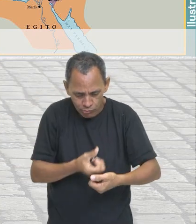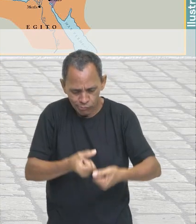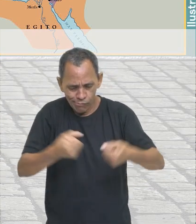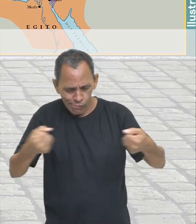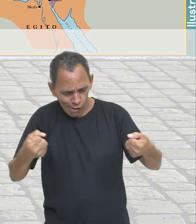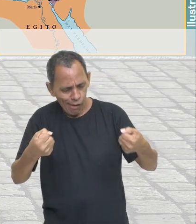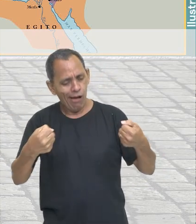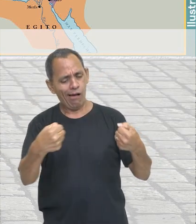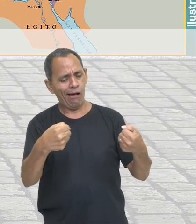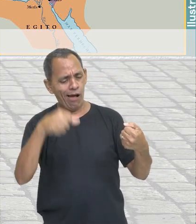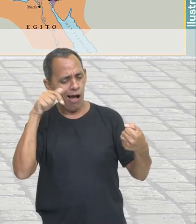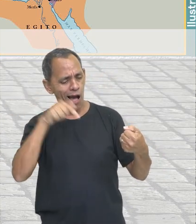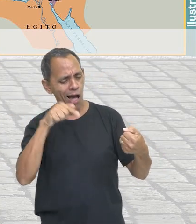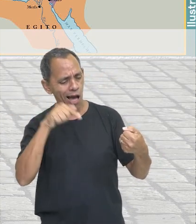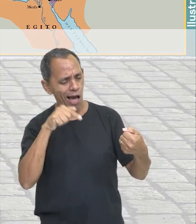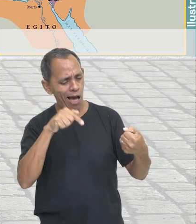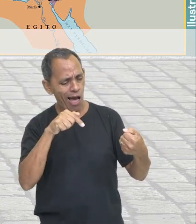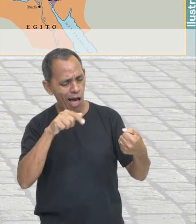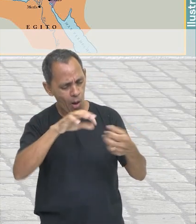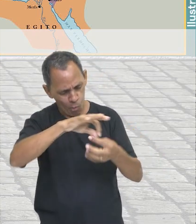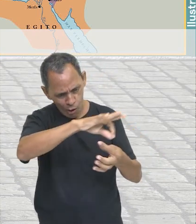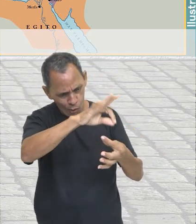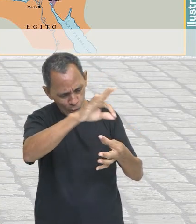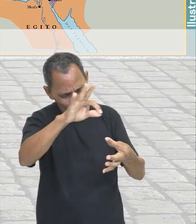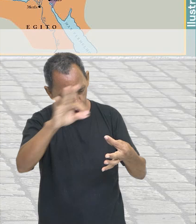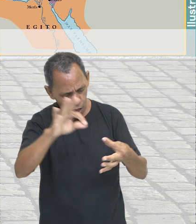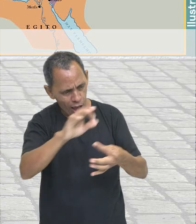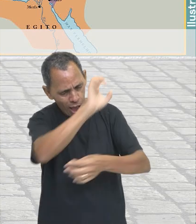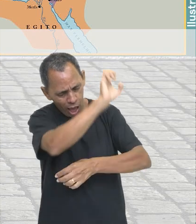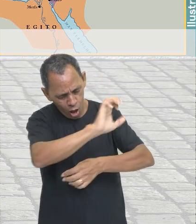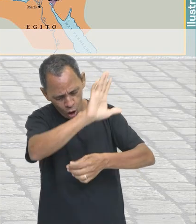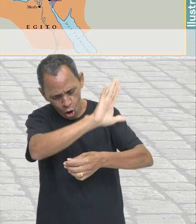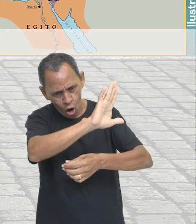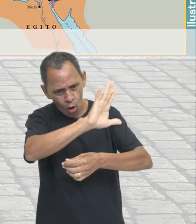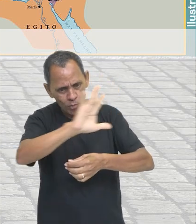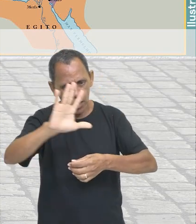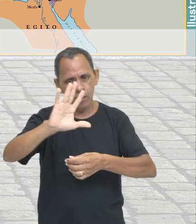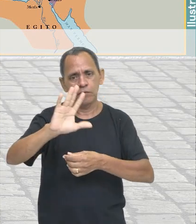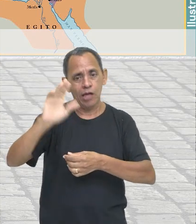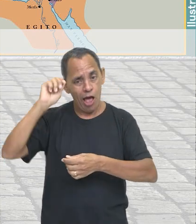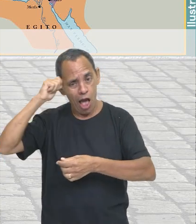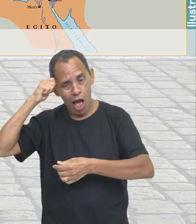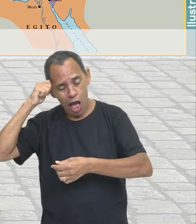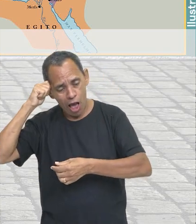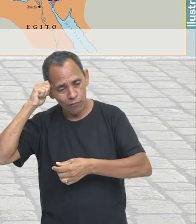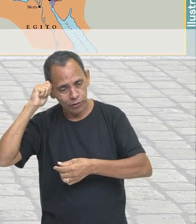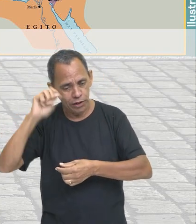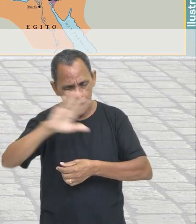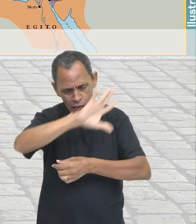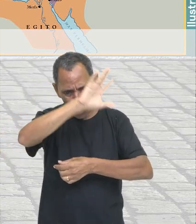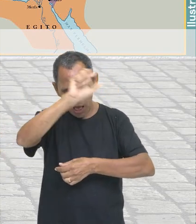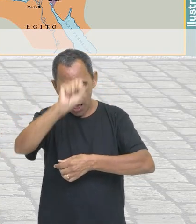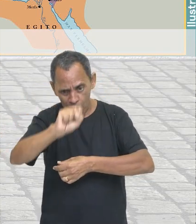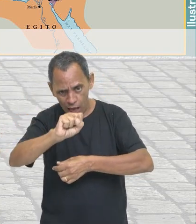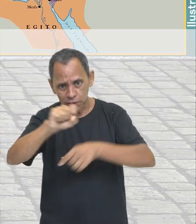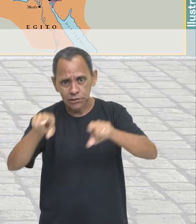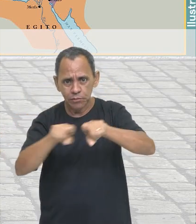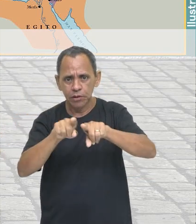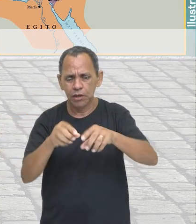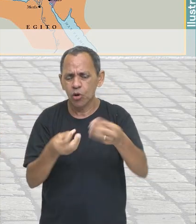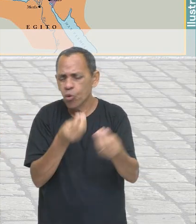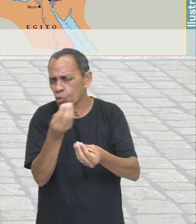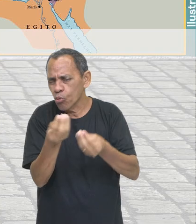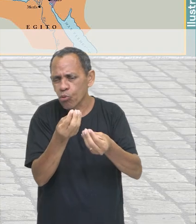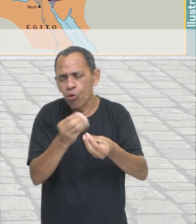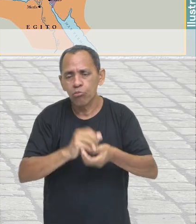Mas esse mapa ali está pegando uma parte da Europa, uma parte da África, uma parte da Ásia. Como assim,